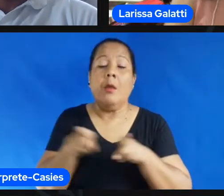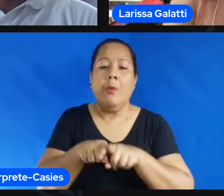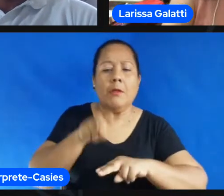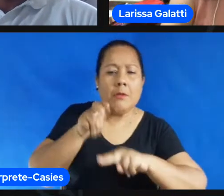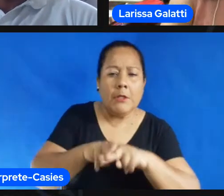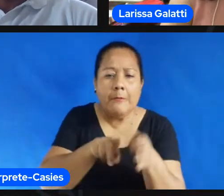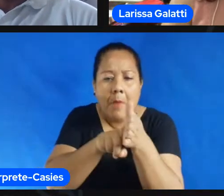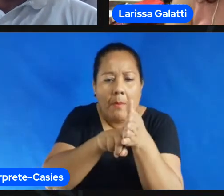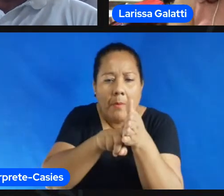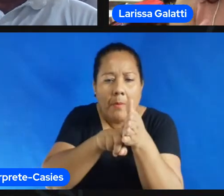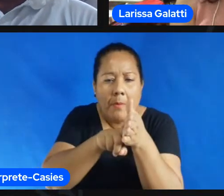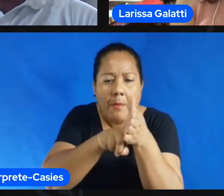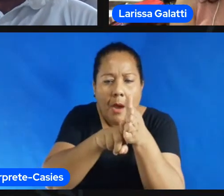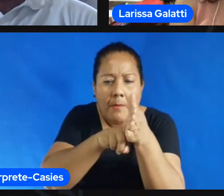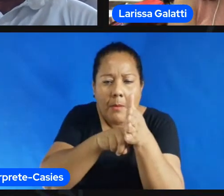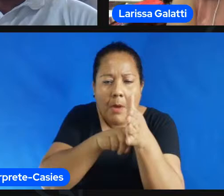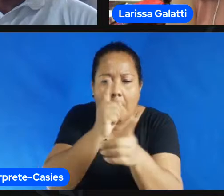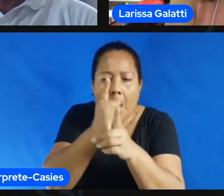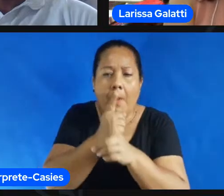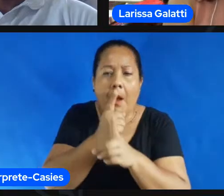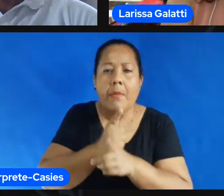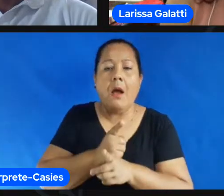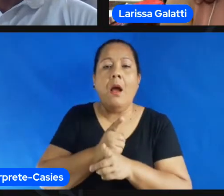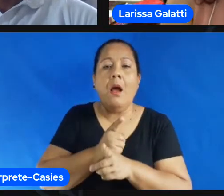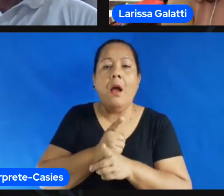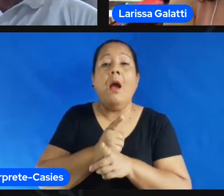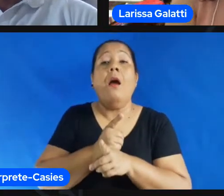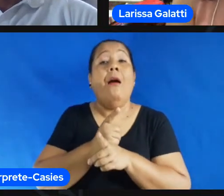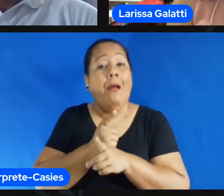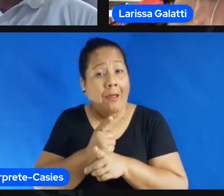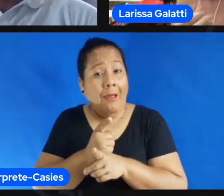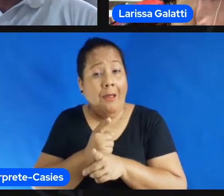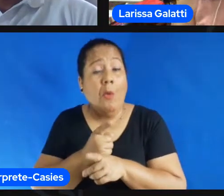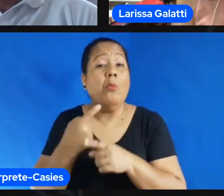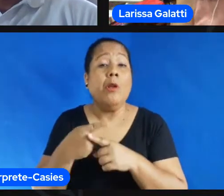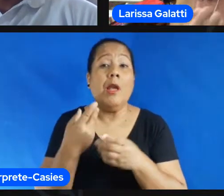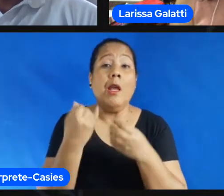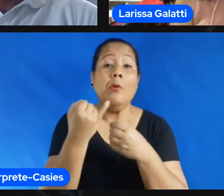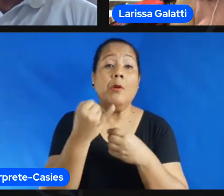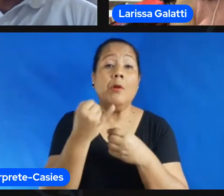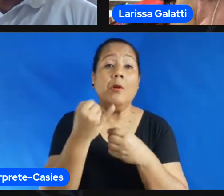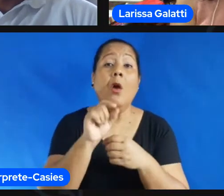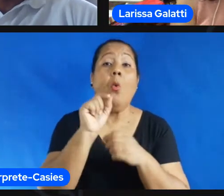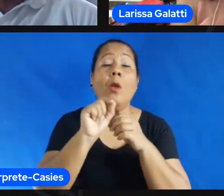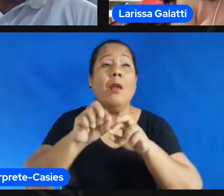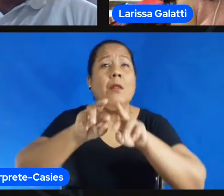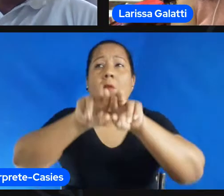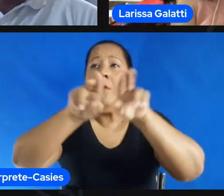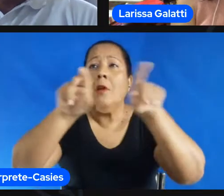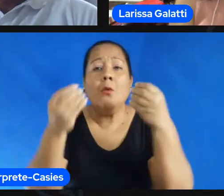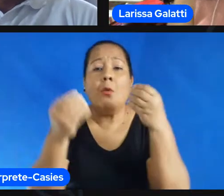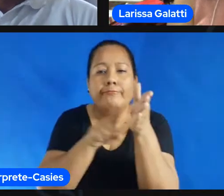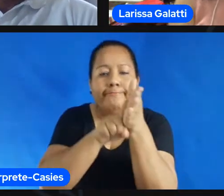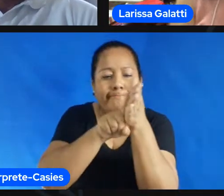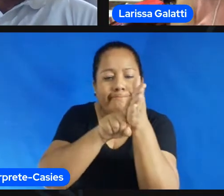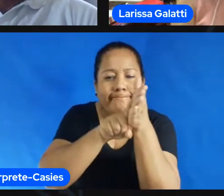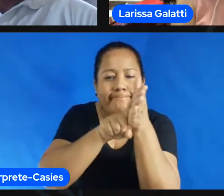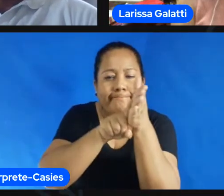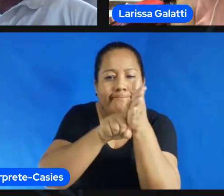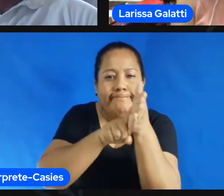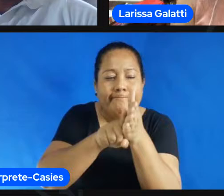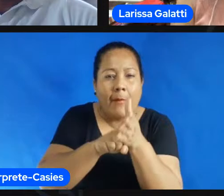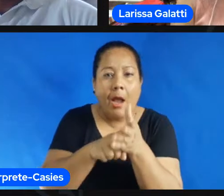evidências que são comuns a uma dada comunidade eu não posso fazer só o que eu quero e porque eu quero mas essa curiosidade investigativa essa